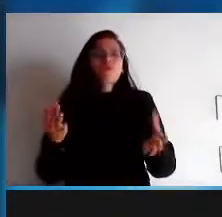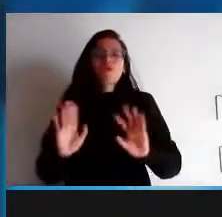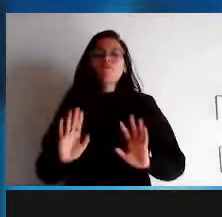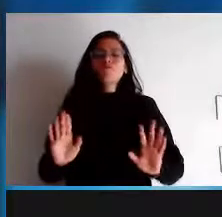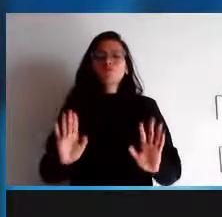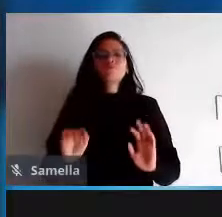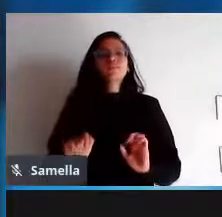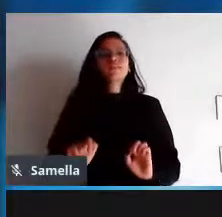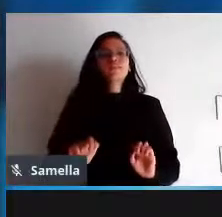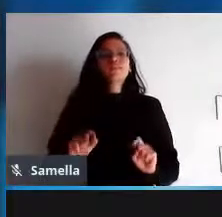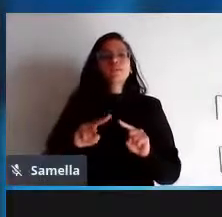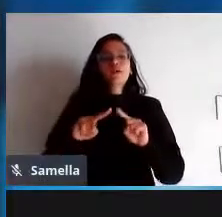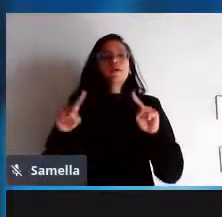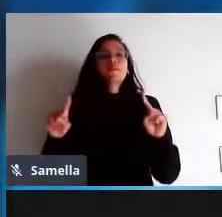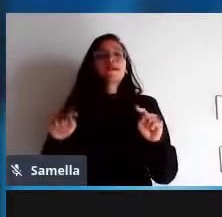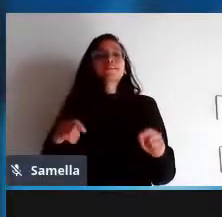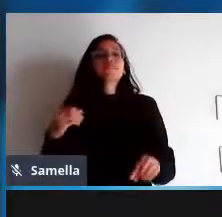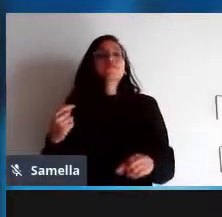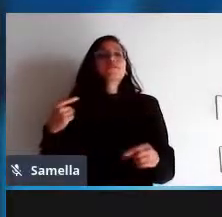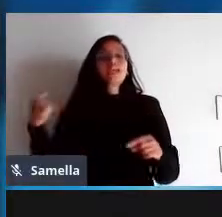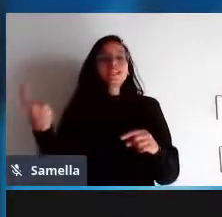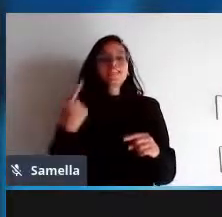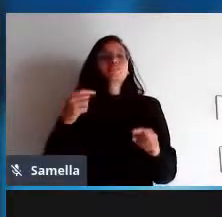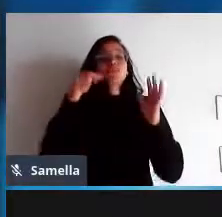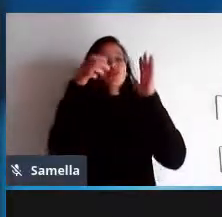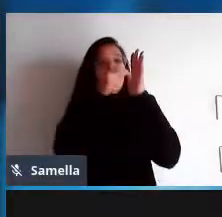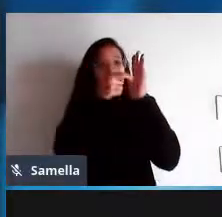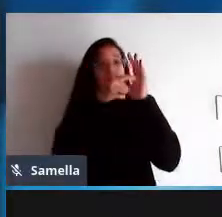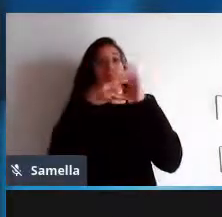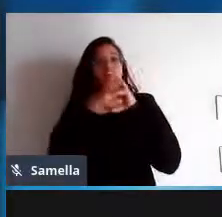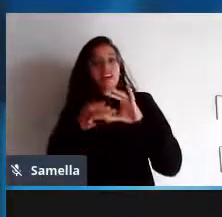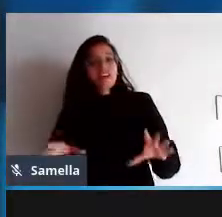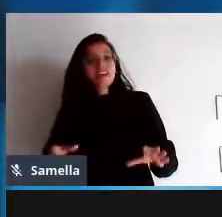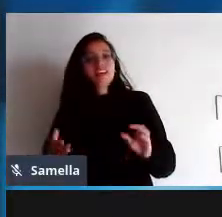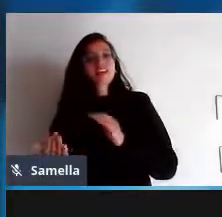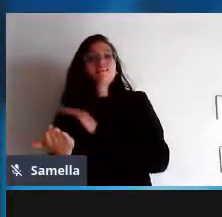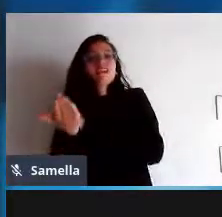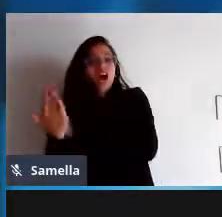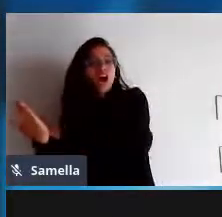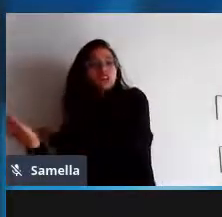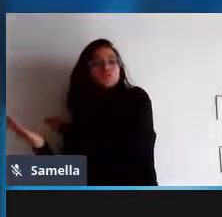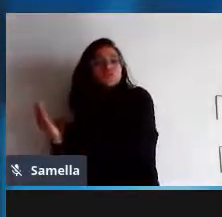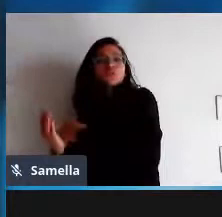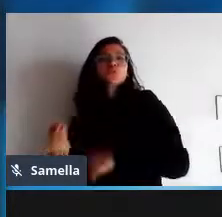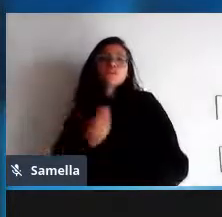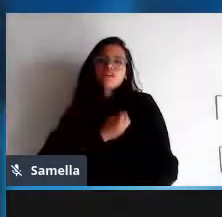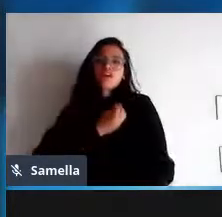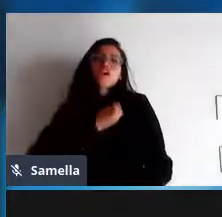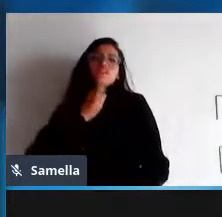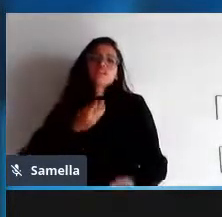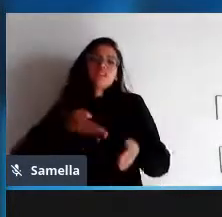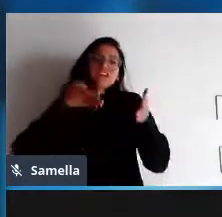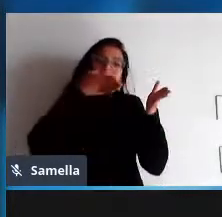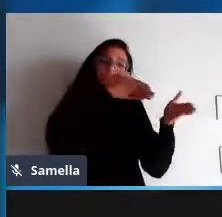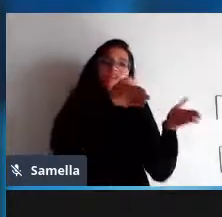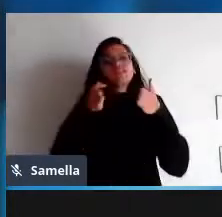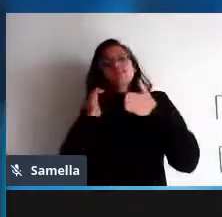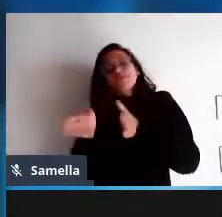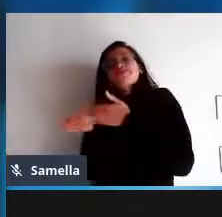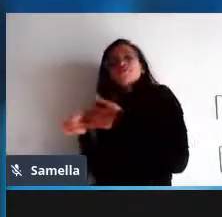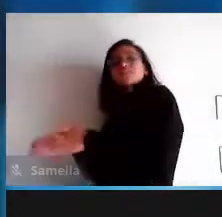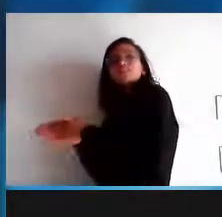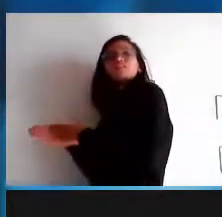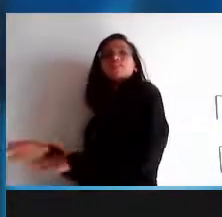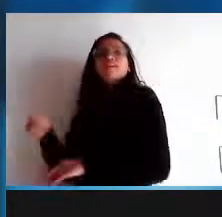participando nas nossas vidas nos dando até uma direção em relação ao nosso modo de viver tá